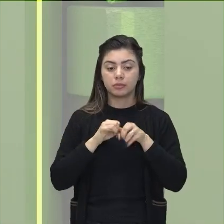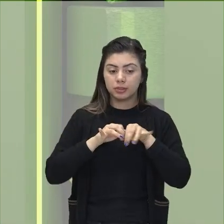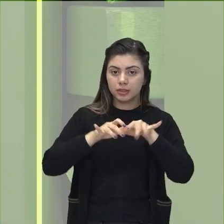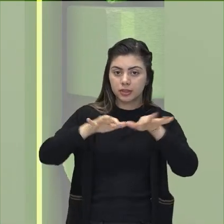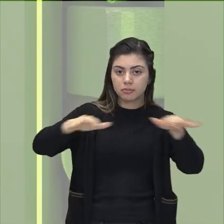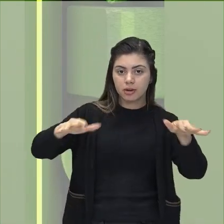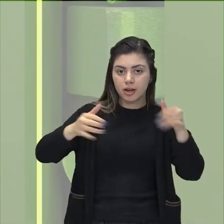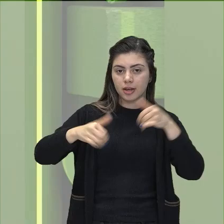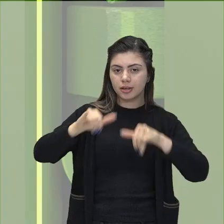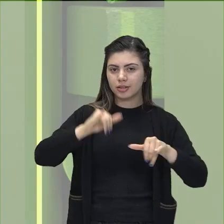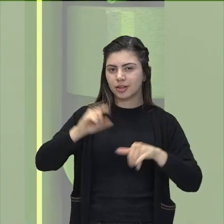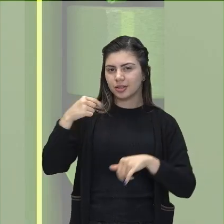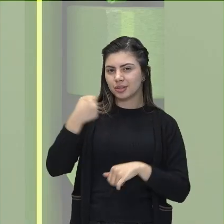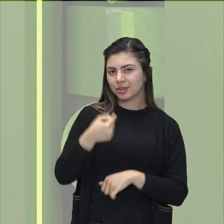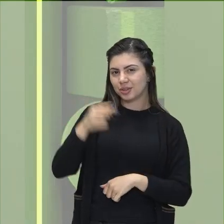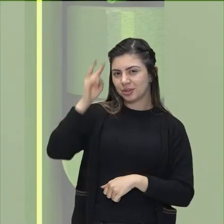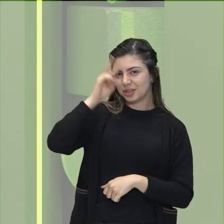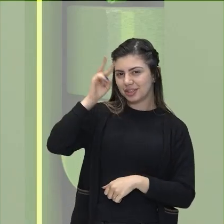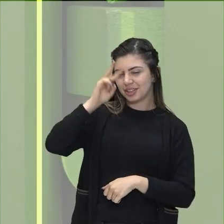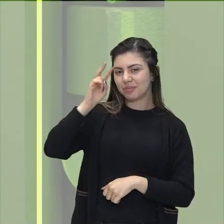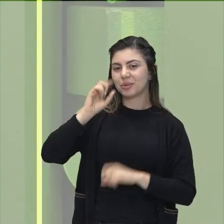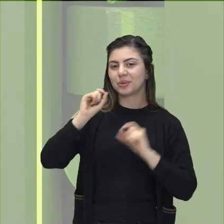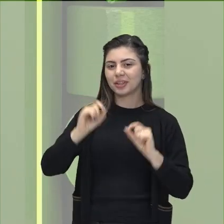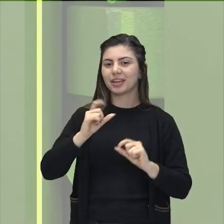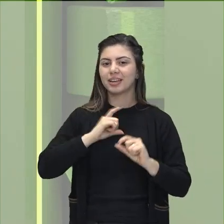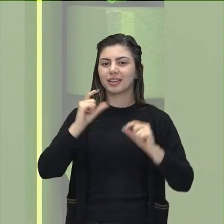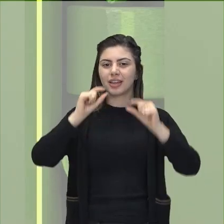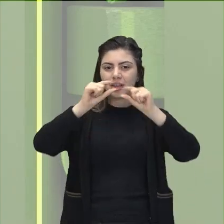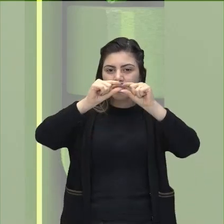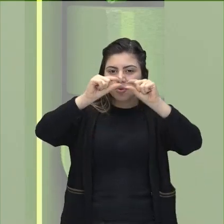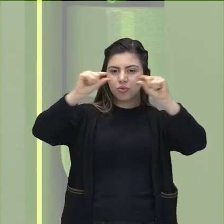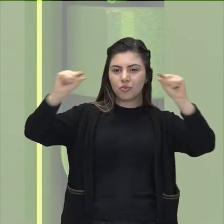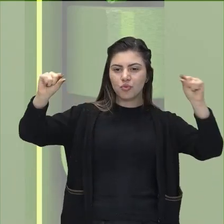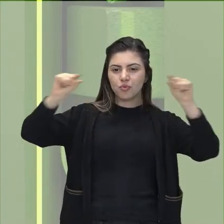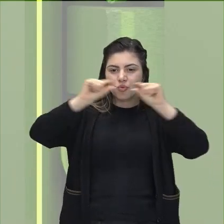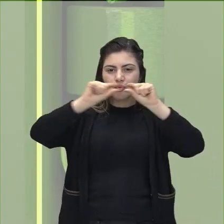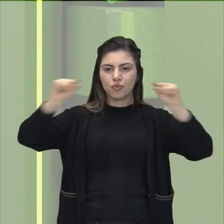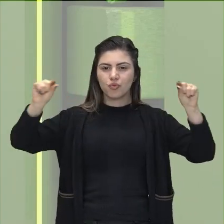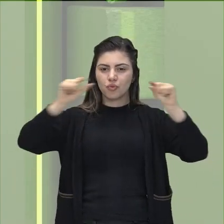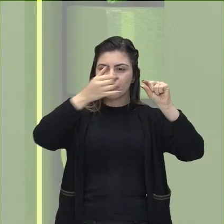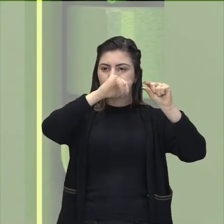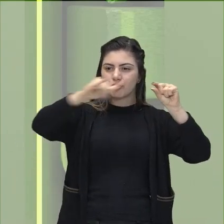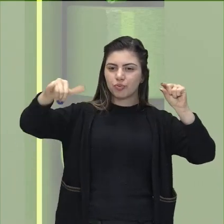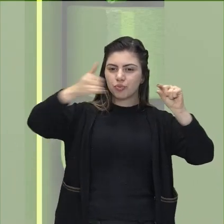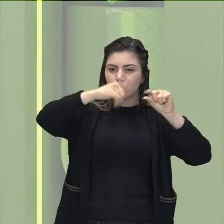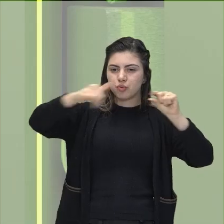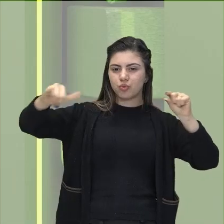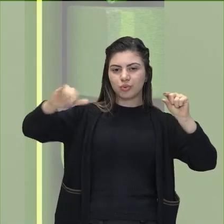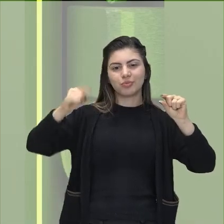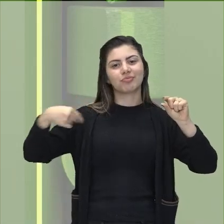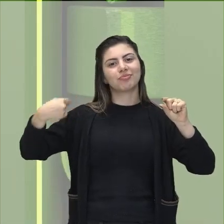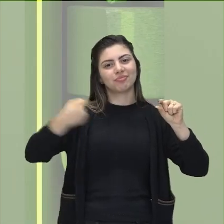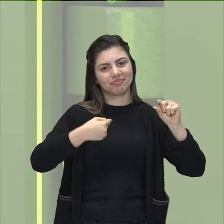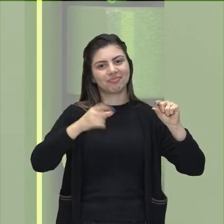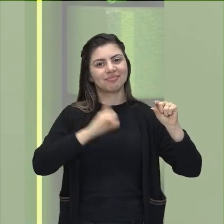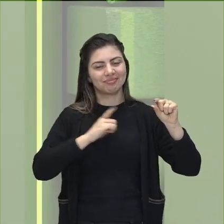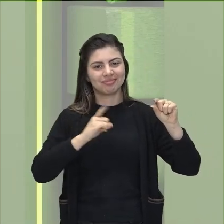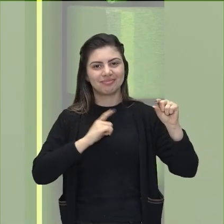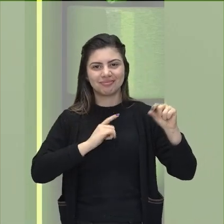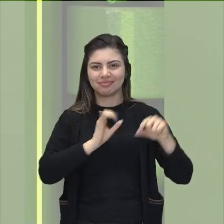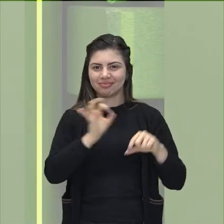a gente começa a lembrar daquelas linhas, aqueles fios de alta tensão que existem aí de distribuição de